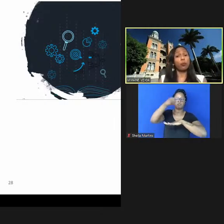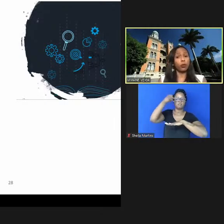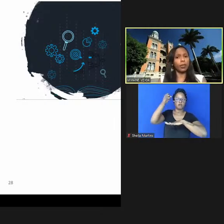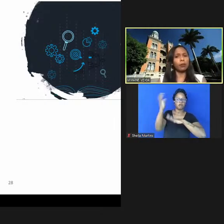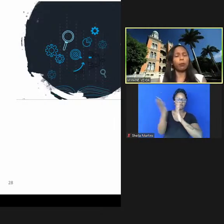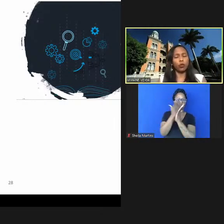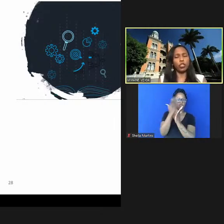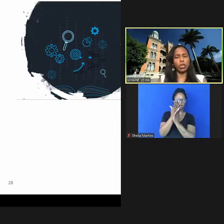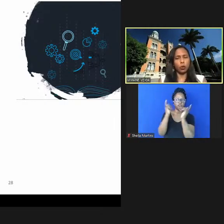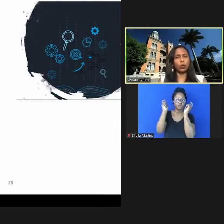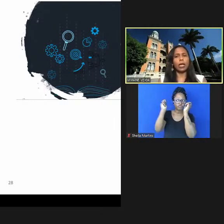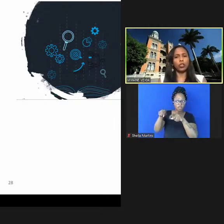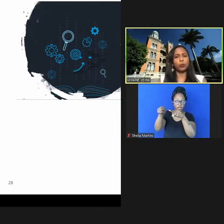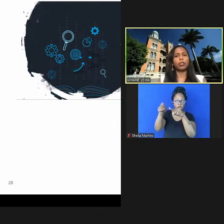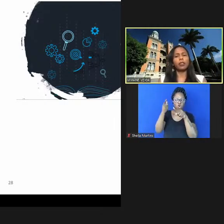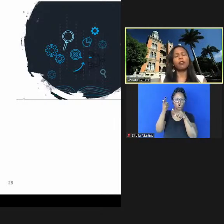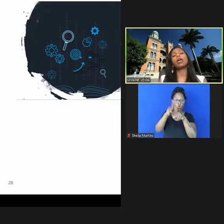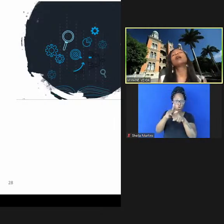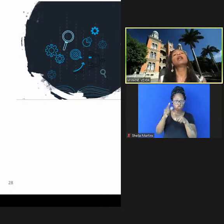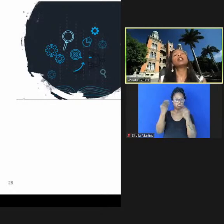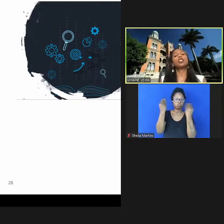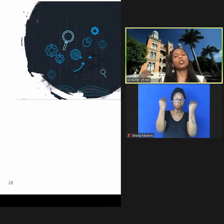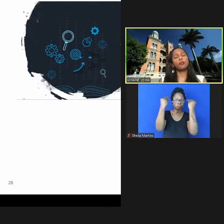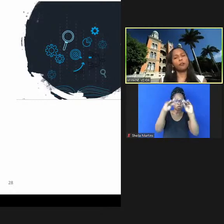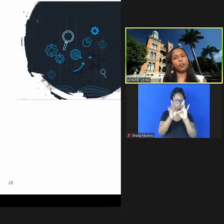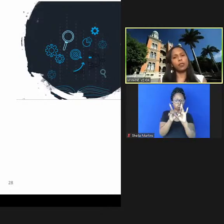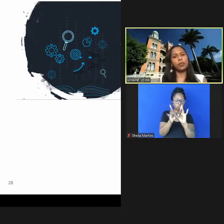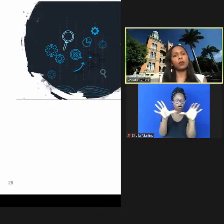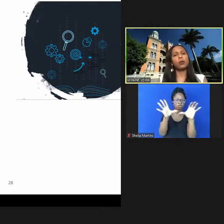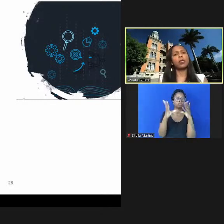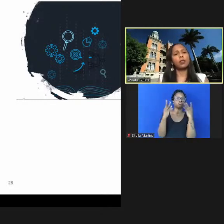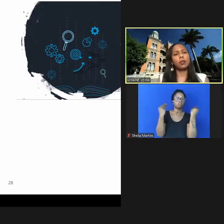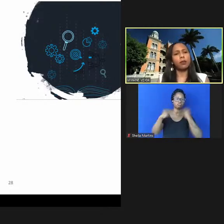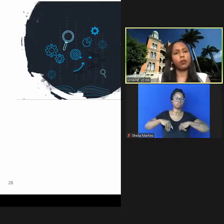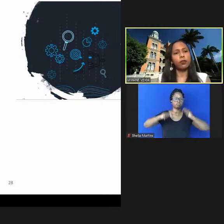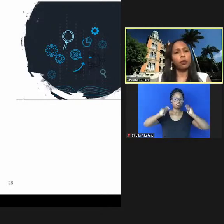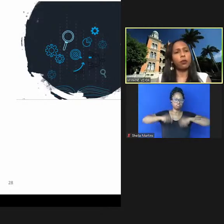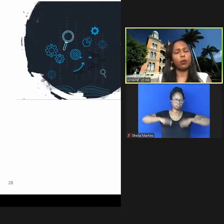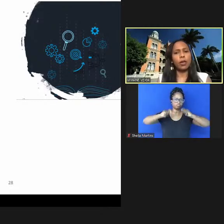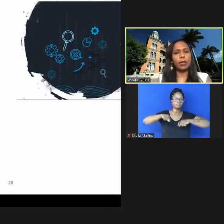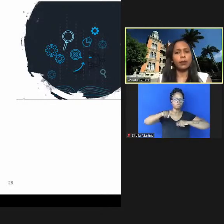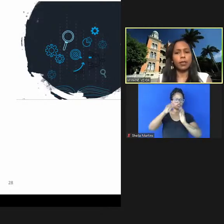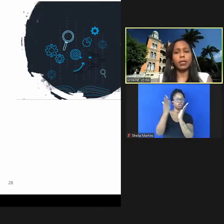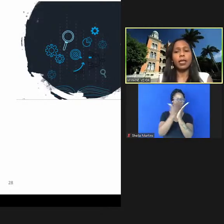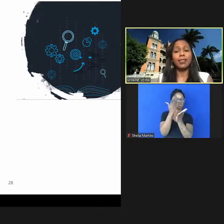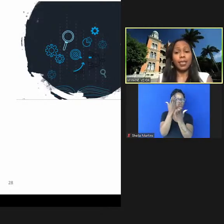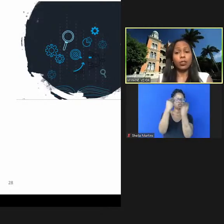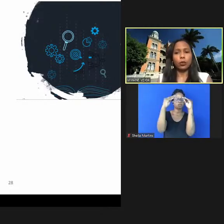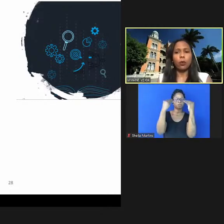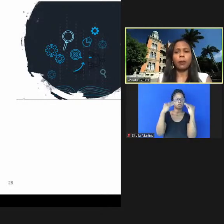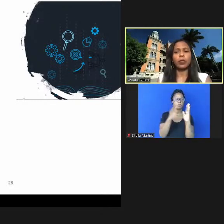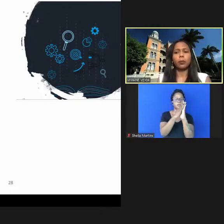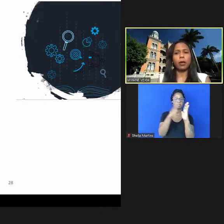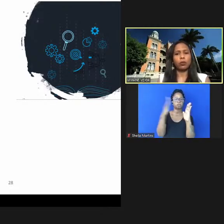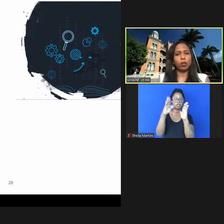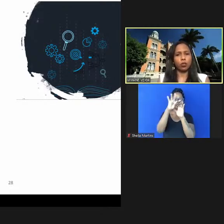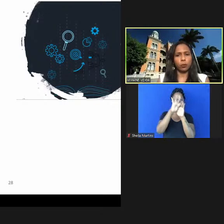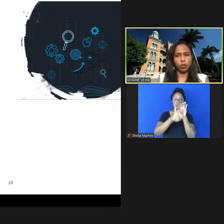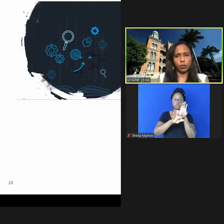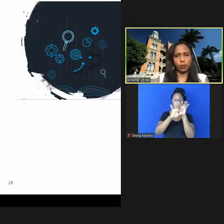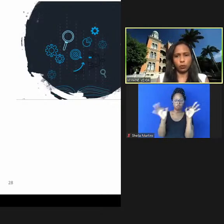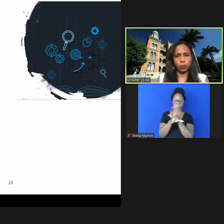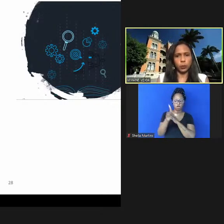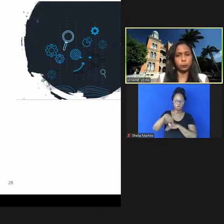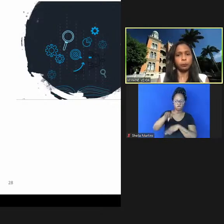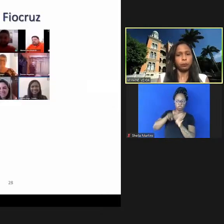que a gente podia colocar disponível a gente fez isso e esses livros foram colocados em texto completo para os nossos